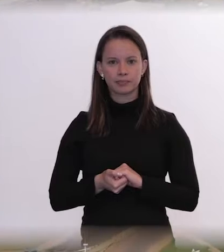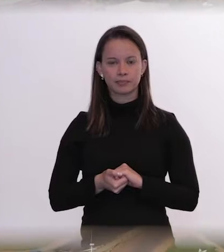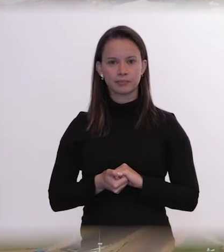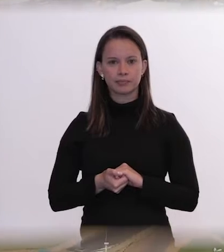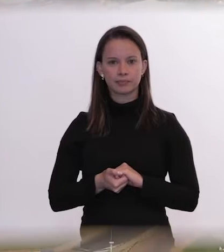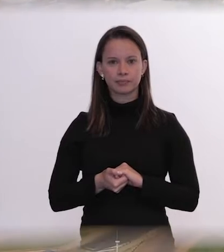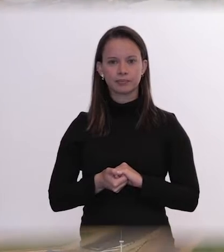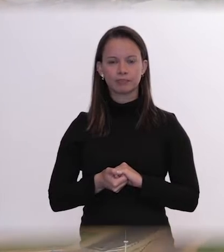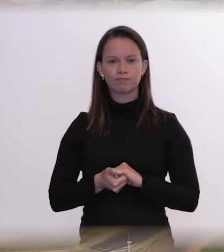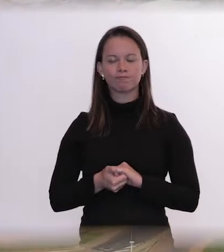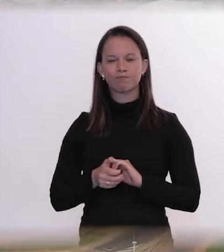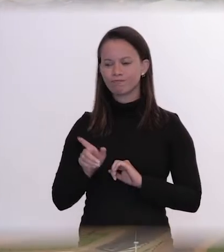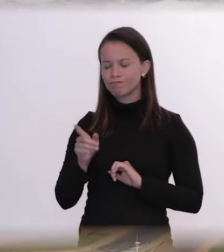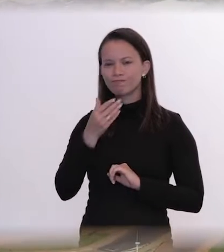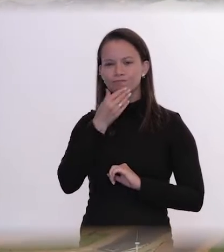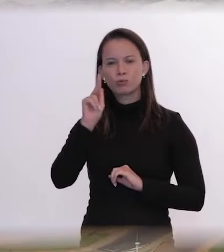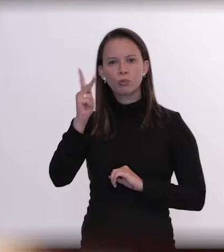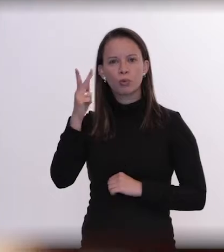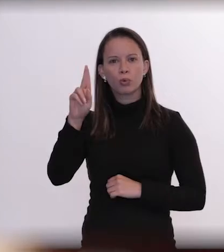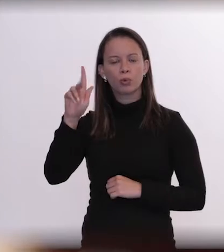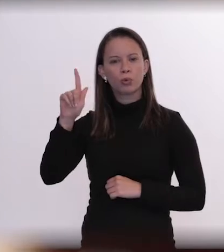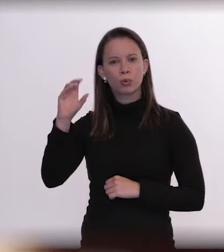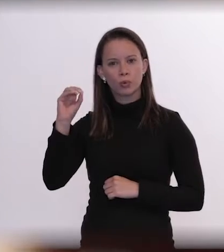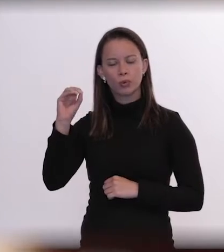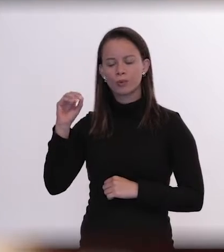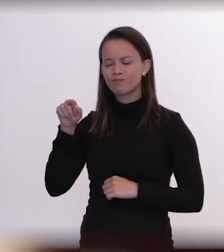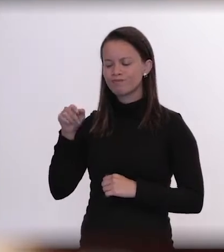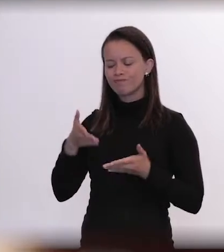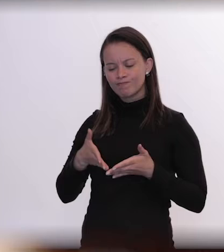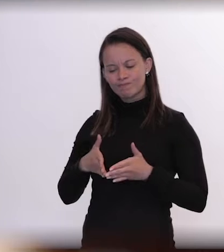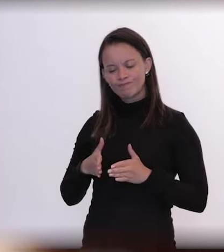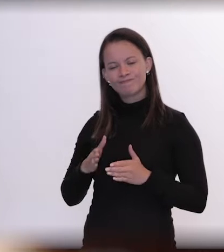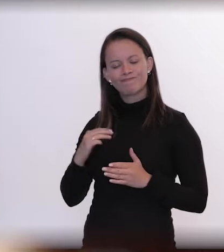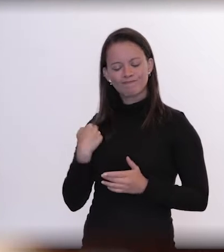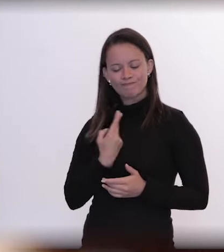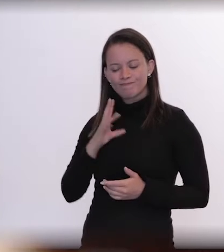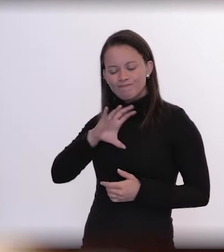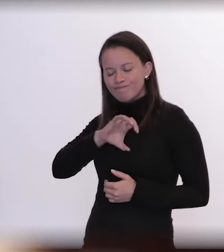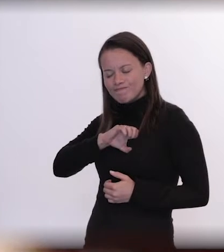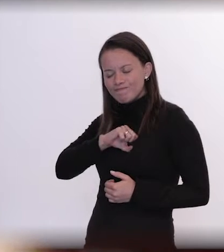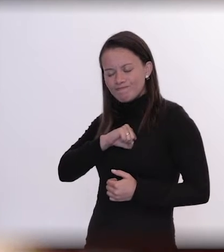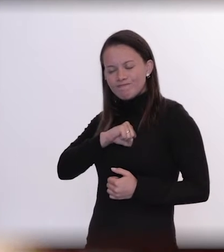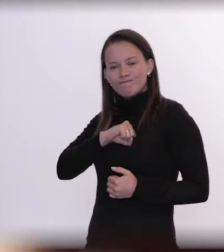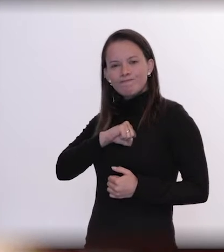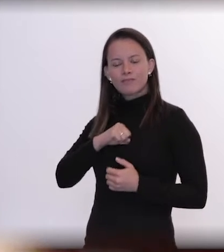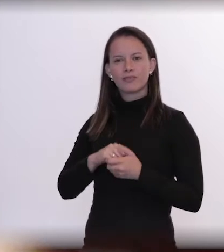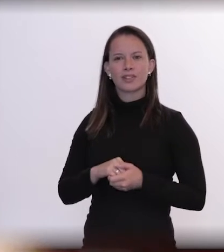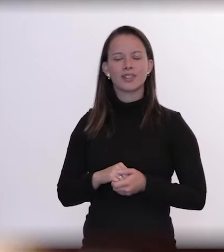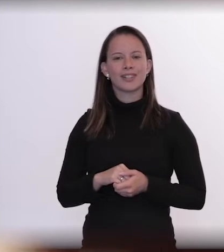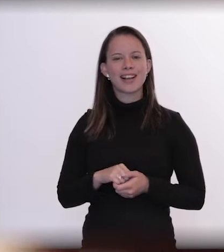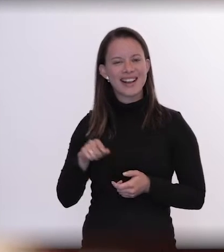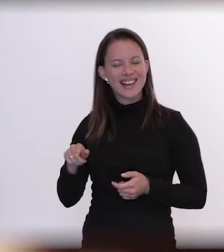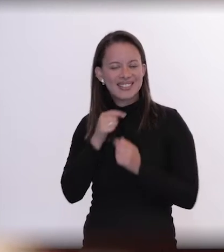O Hugo era um garoto que nasceu muito amado por toda a família. Era alguém